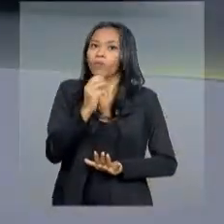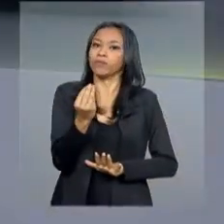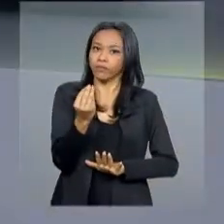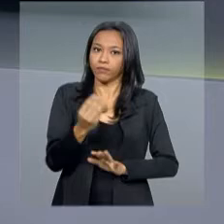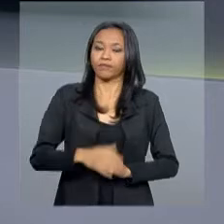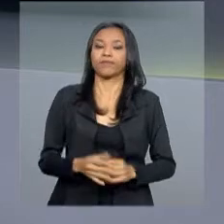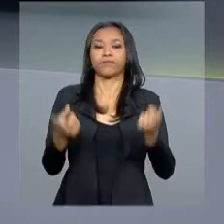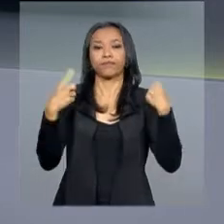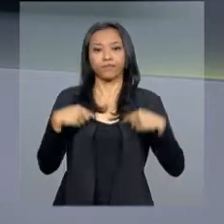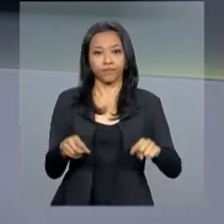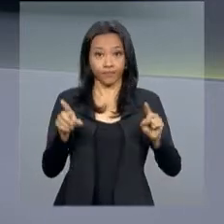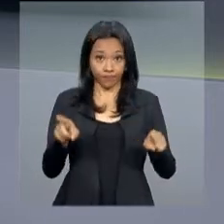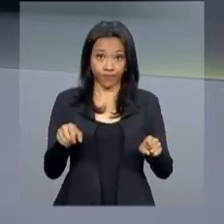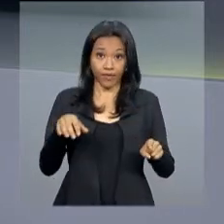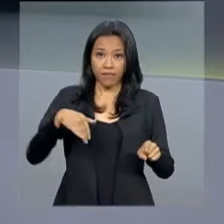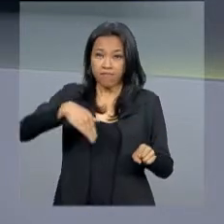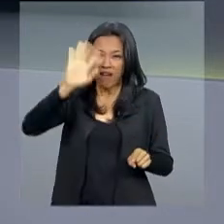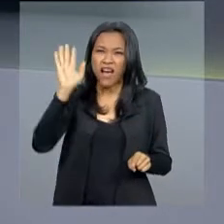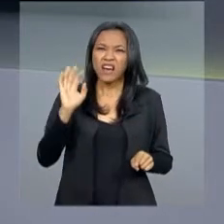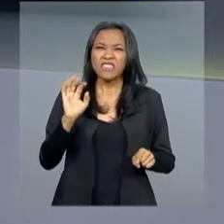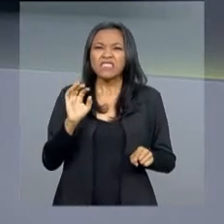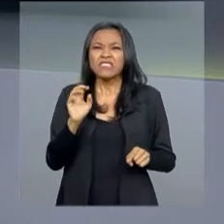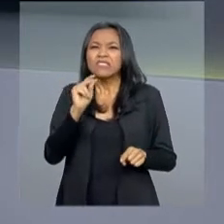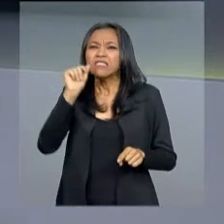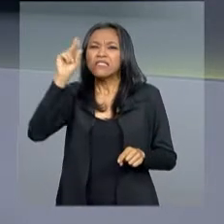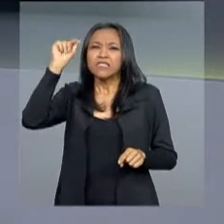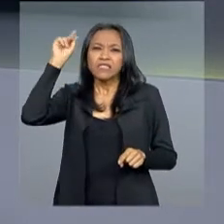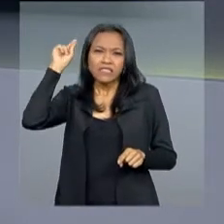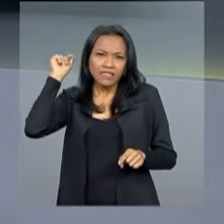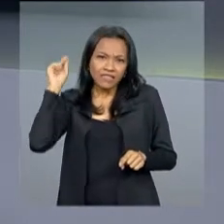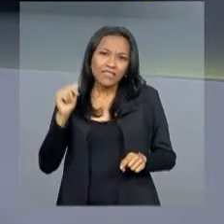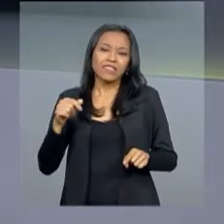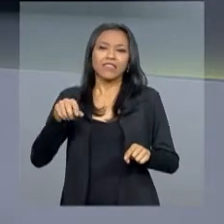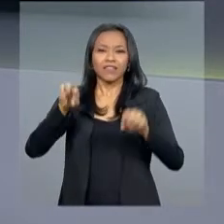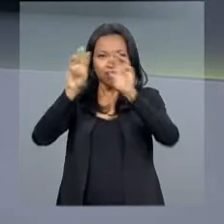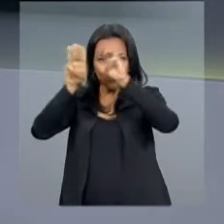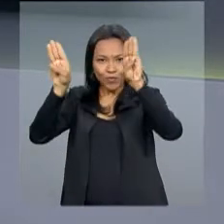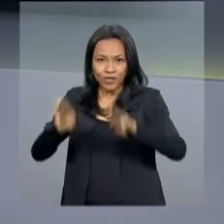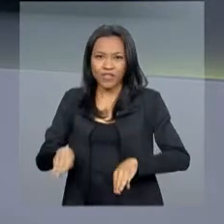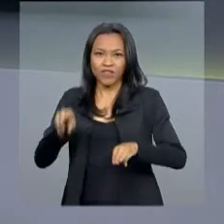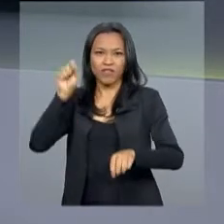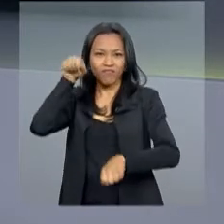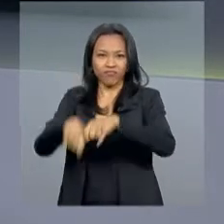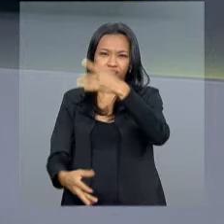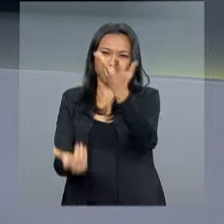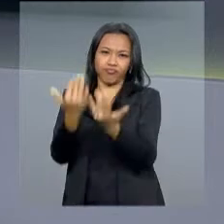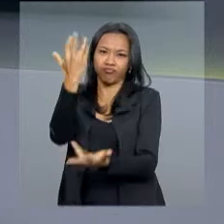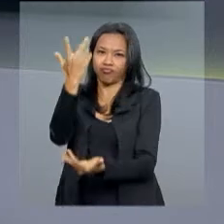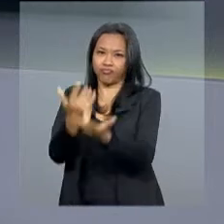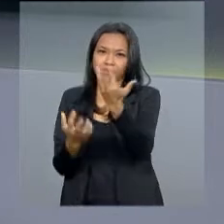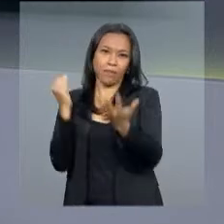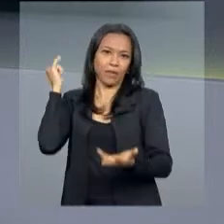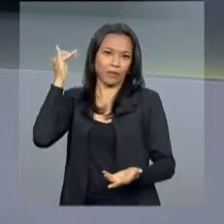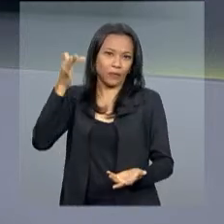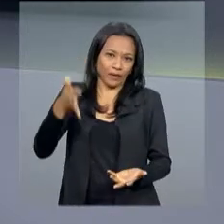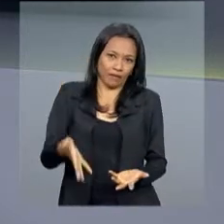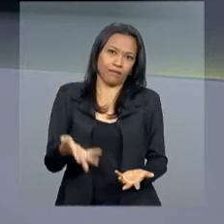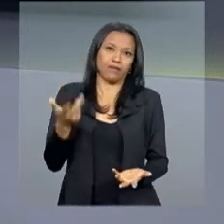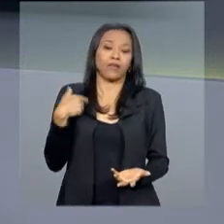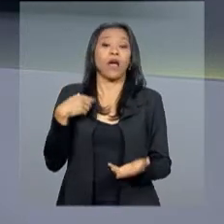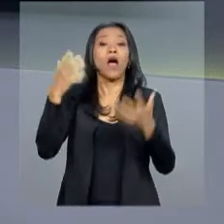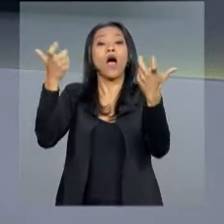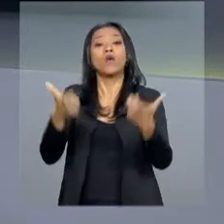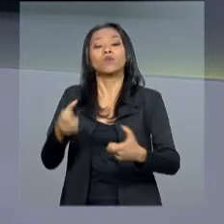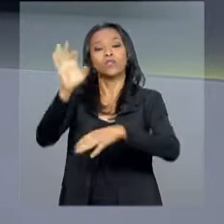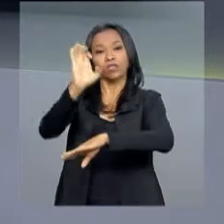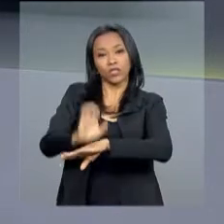A instituição científica mais antiga do país foi consumida pelo fogo durante a madrugada de hoje. Localizado no Rio de